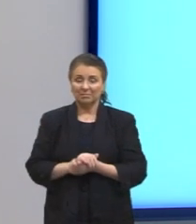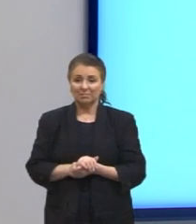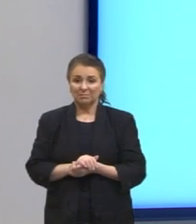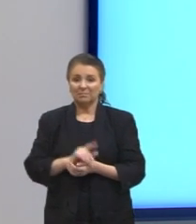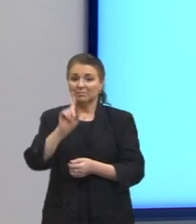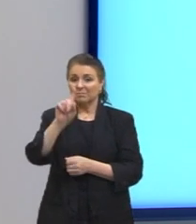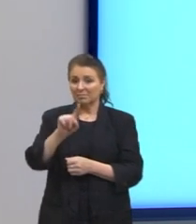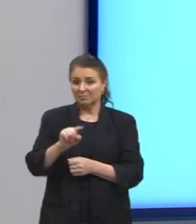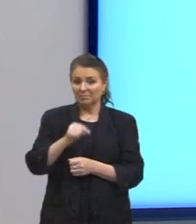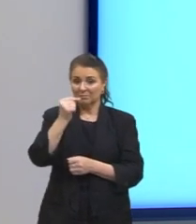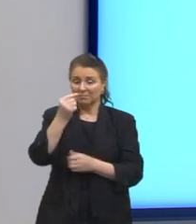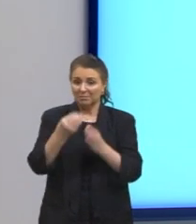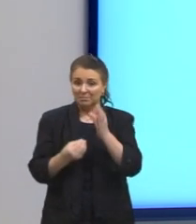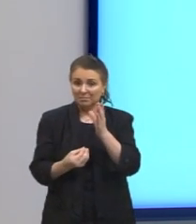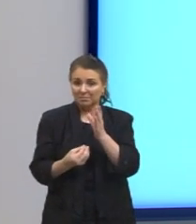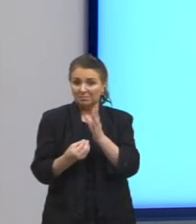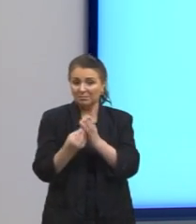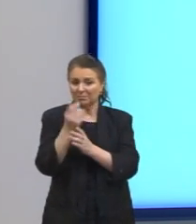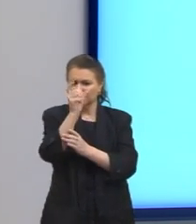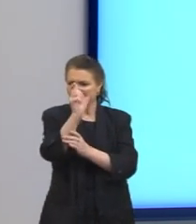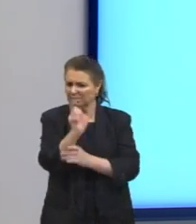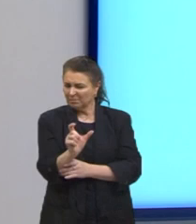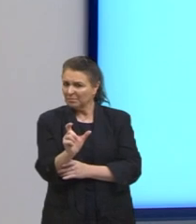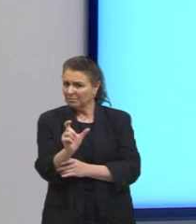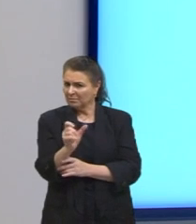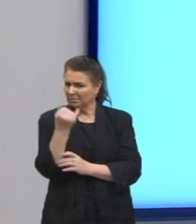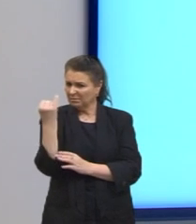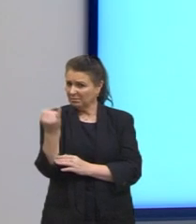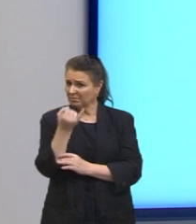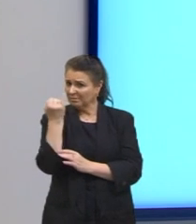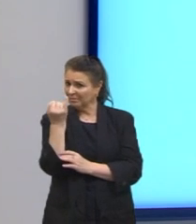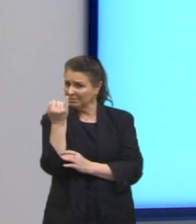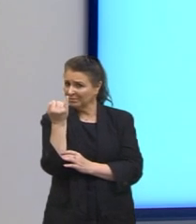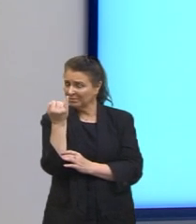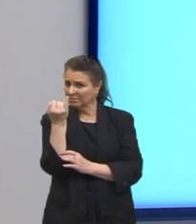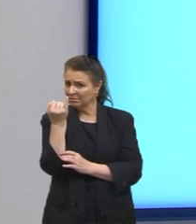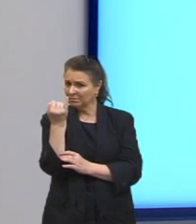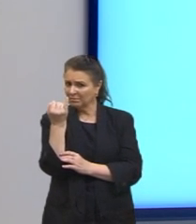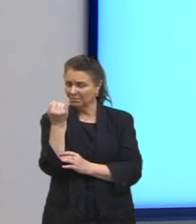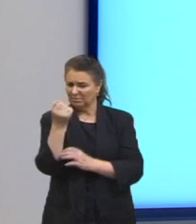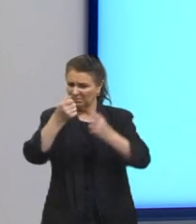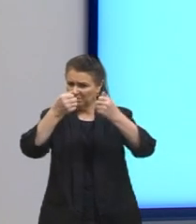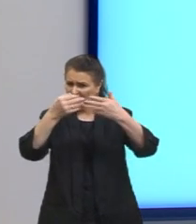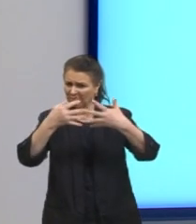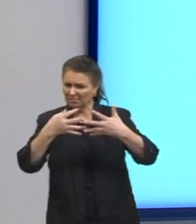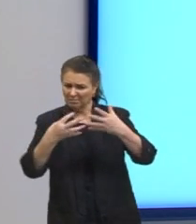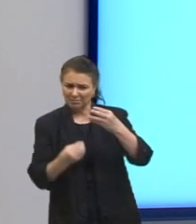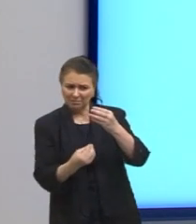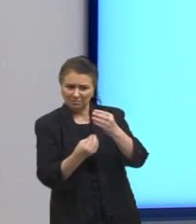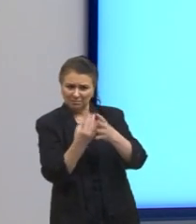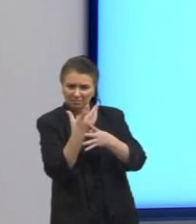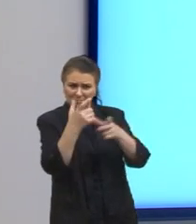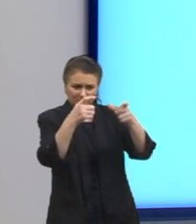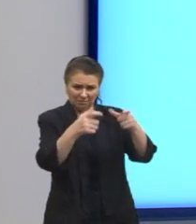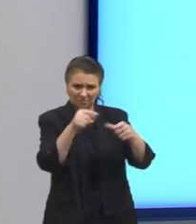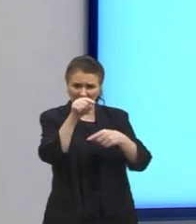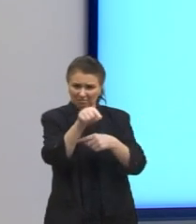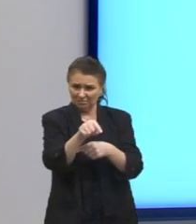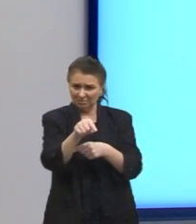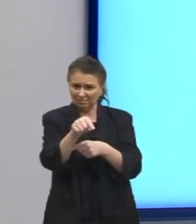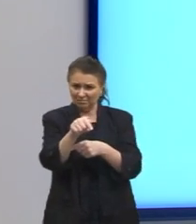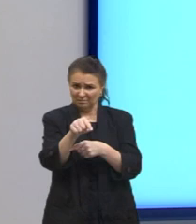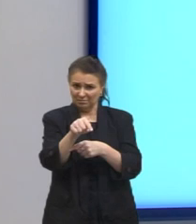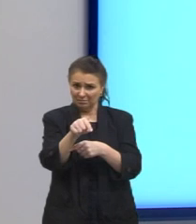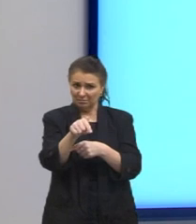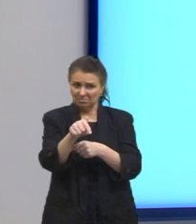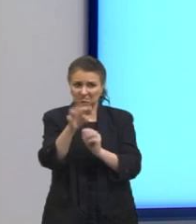Outra. A origem do indivíduo era relevante? Fala sobre a origem dela, mas não é isso. O texto não está me trazendo